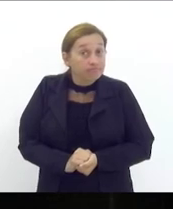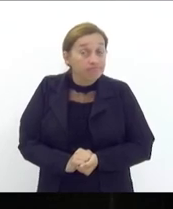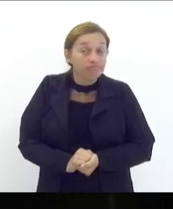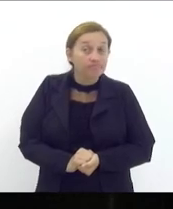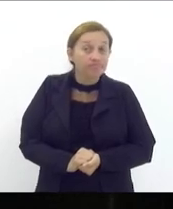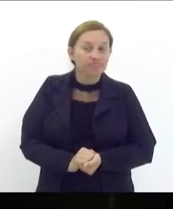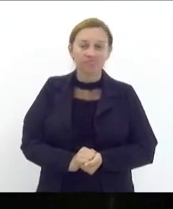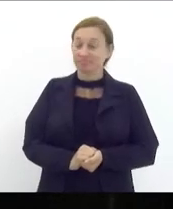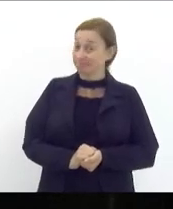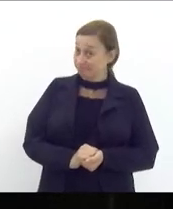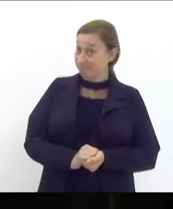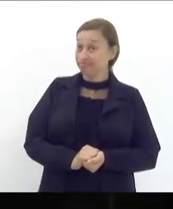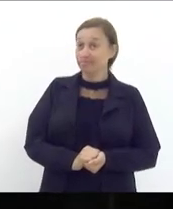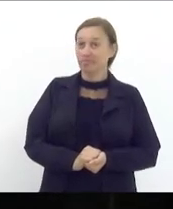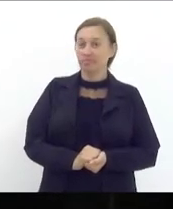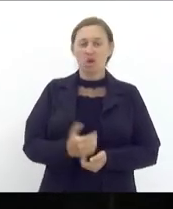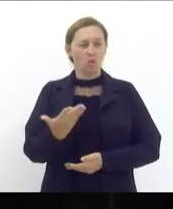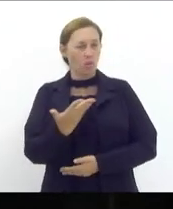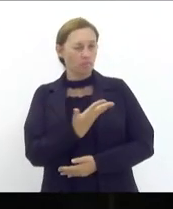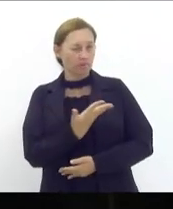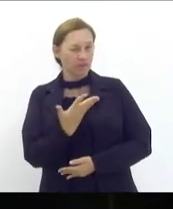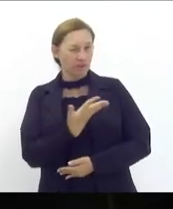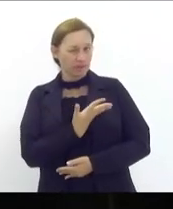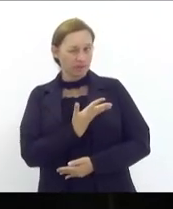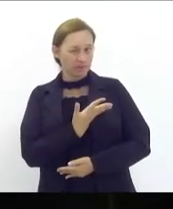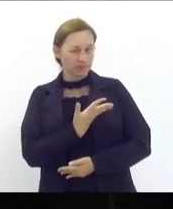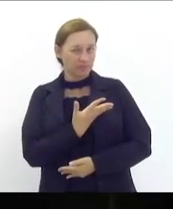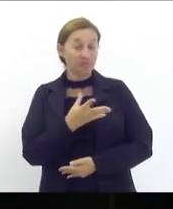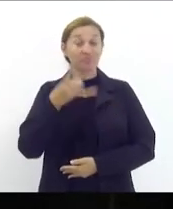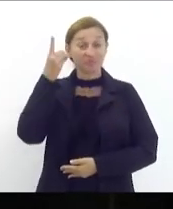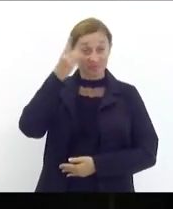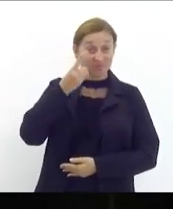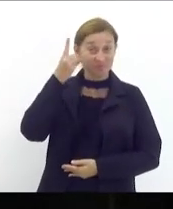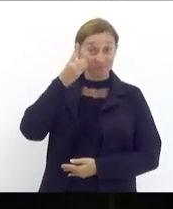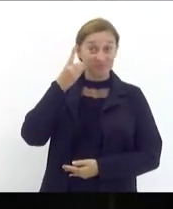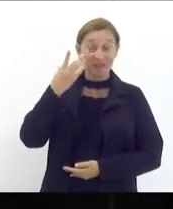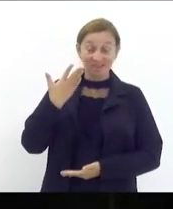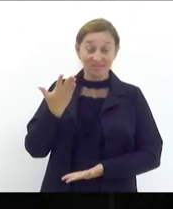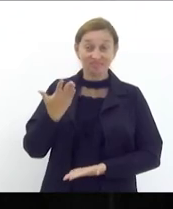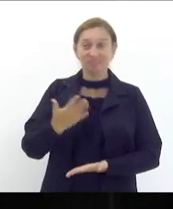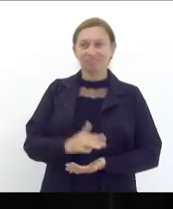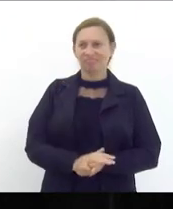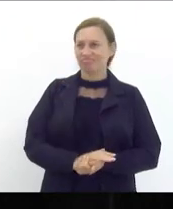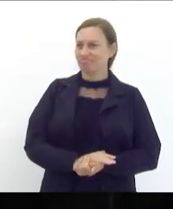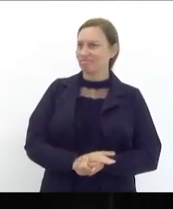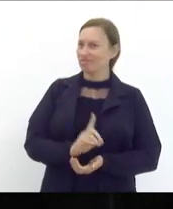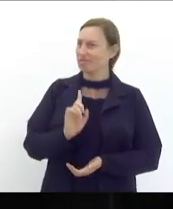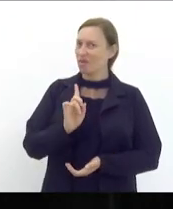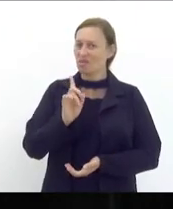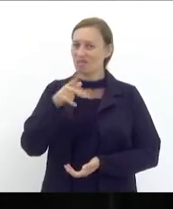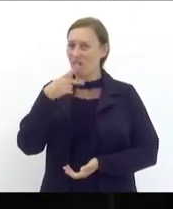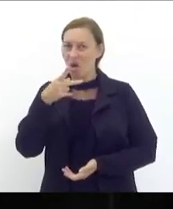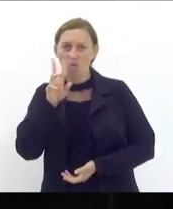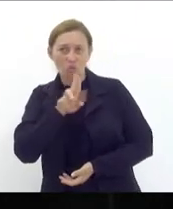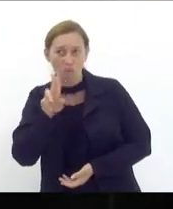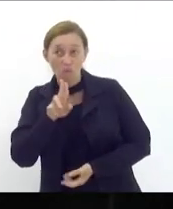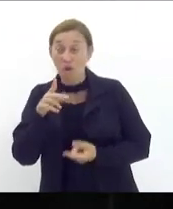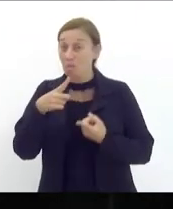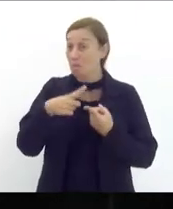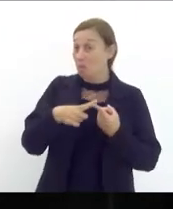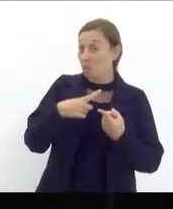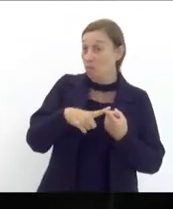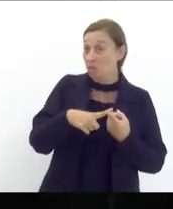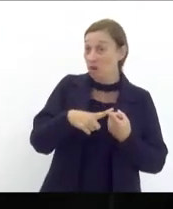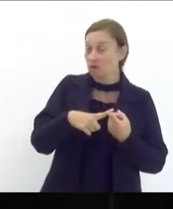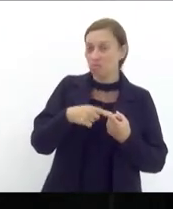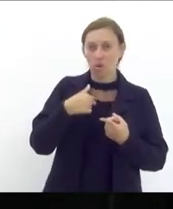e aí um colega meu deputado que não irei citar o nome porque não